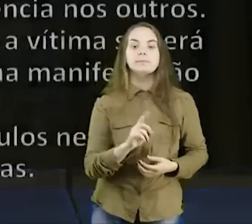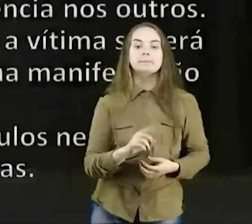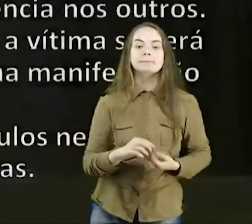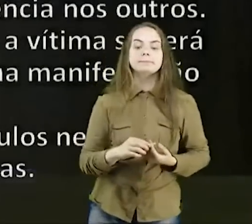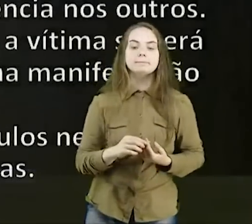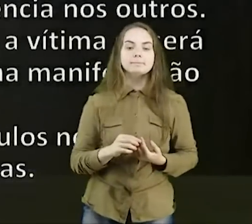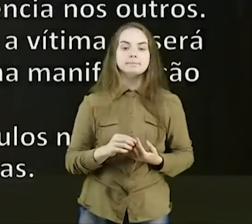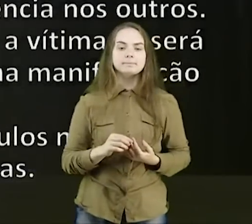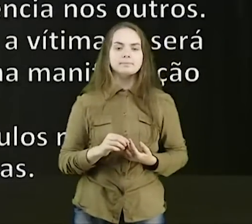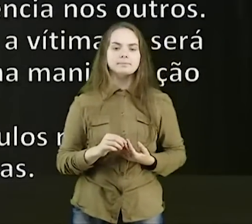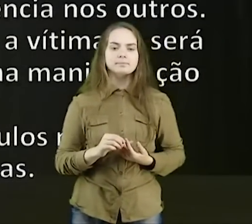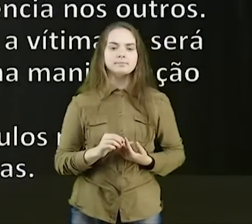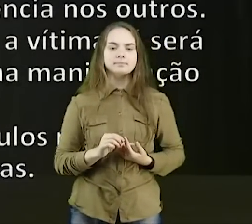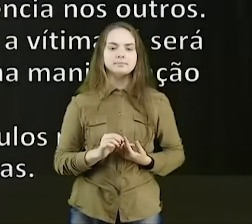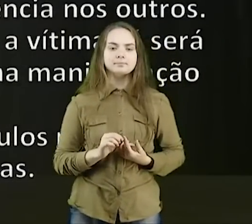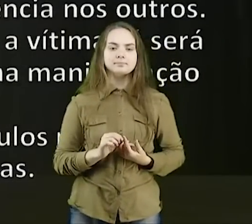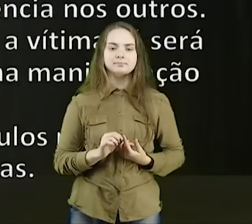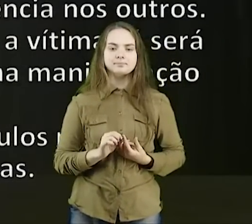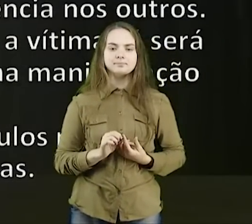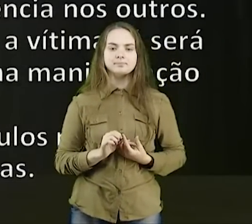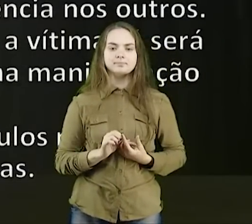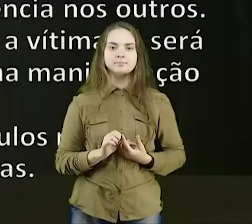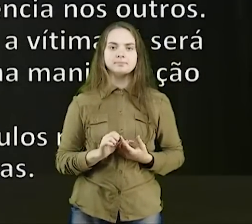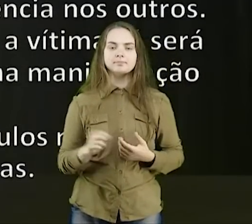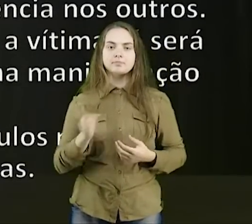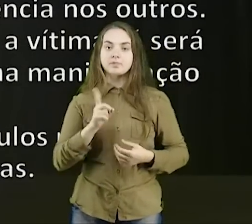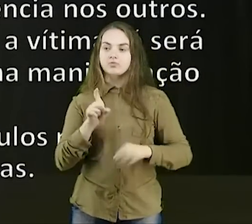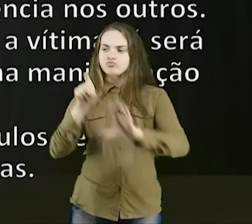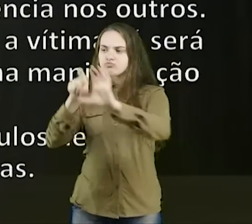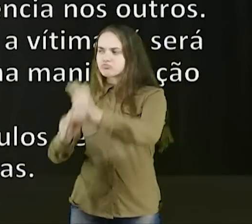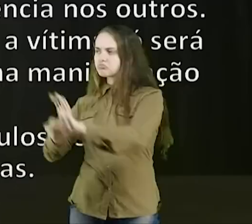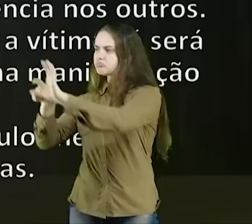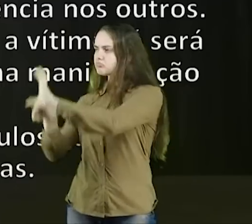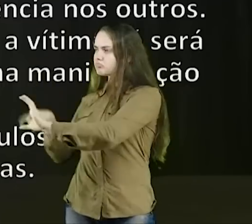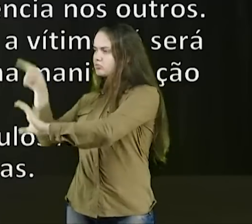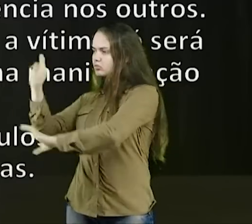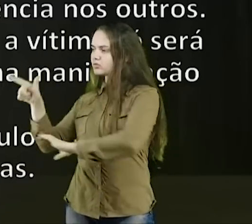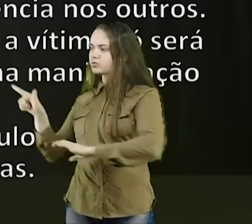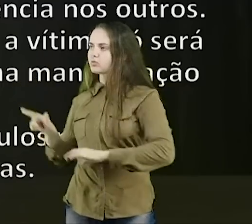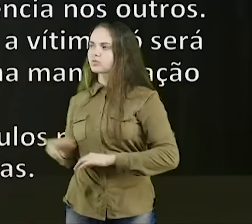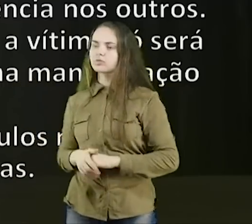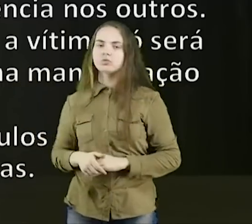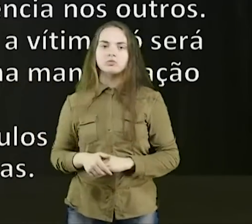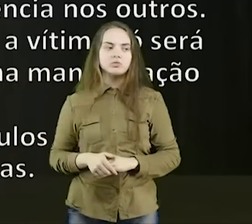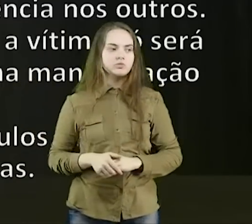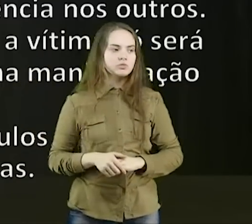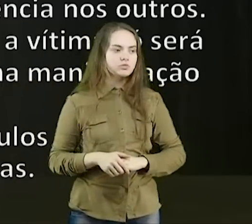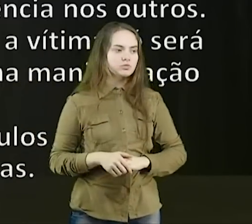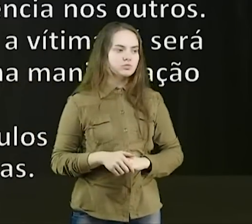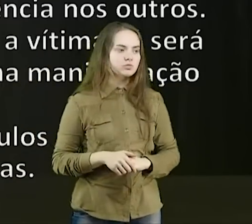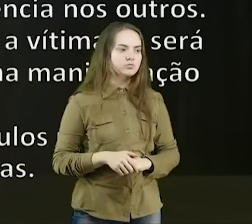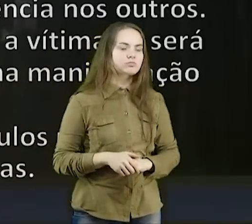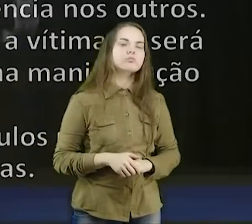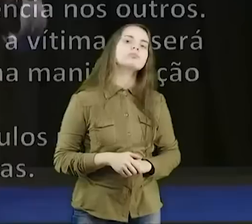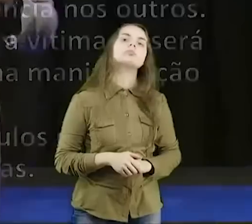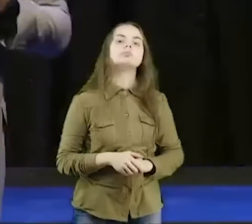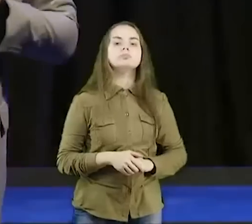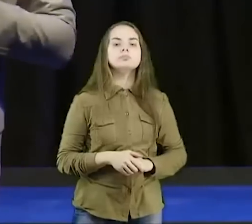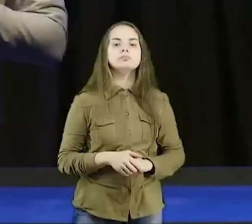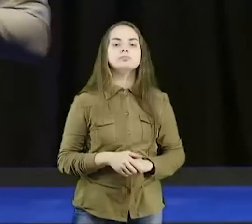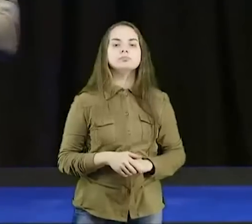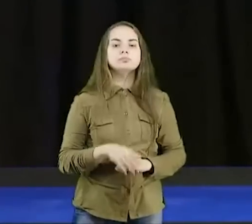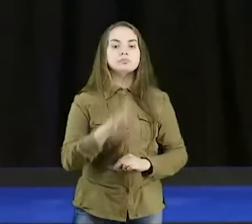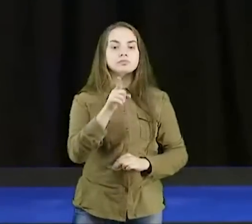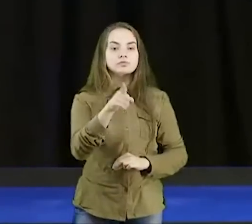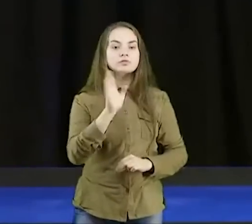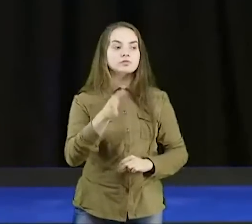nos outros, porque, uma pessoa dependente, se tornar uma outra família para você, você tem muita coisa que fazer já, você